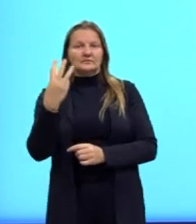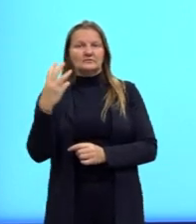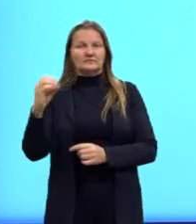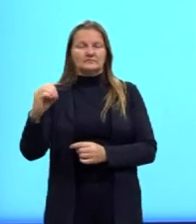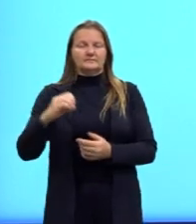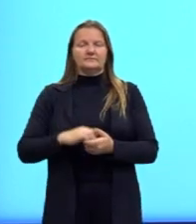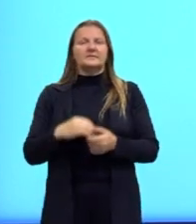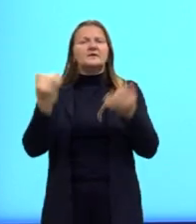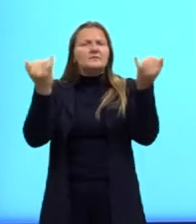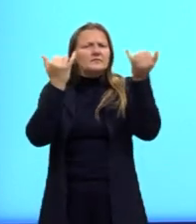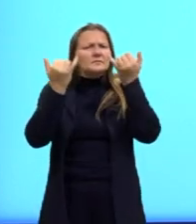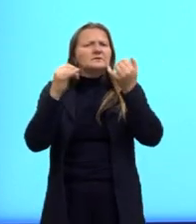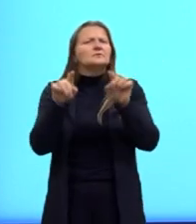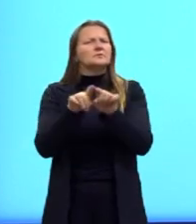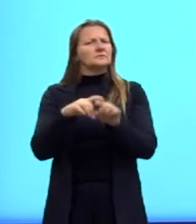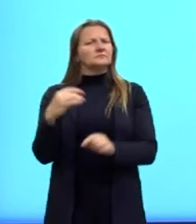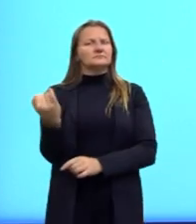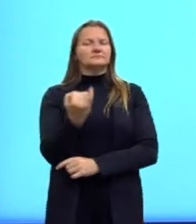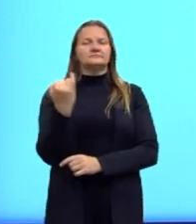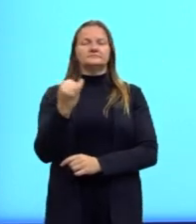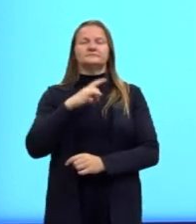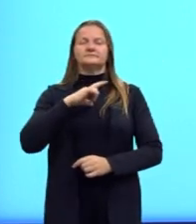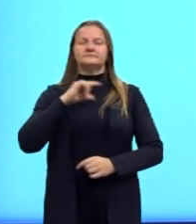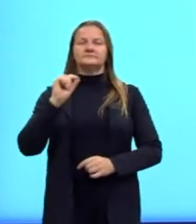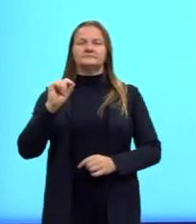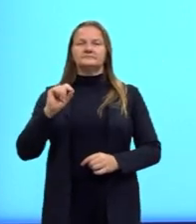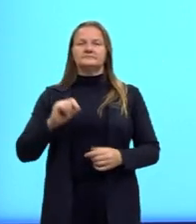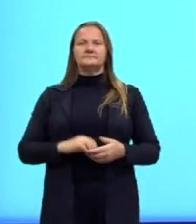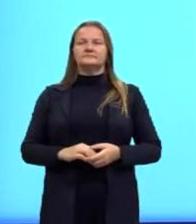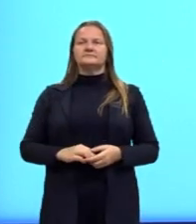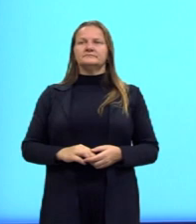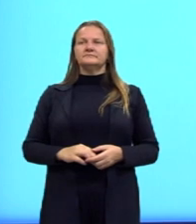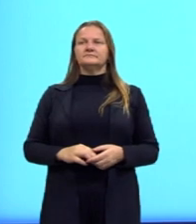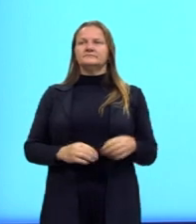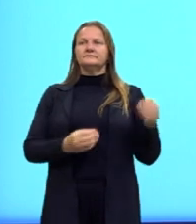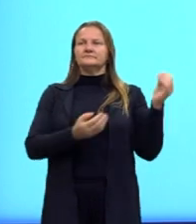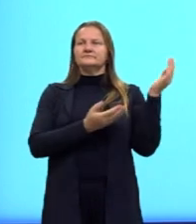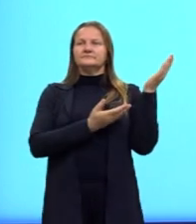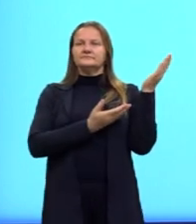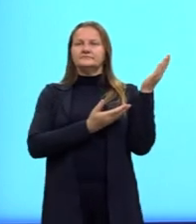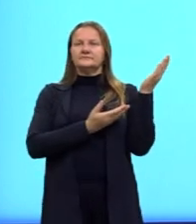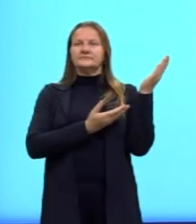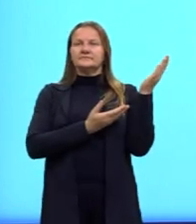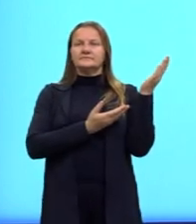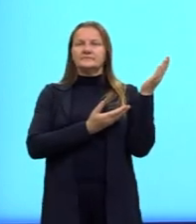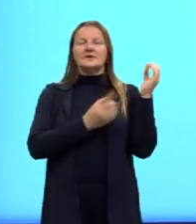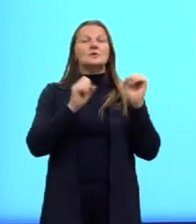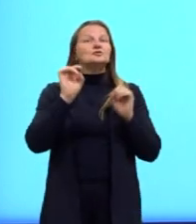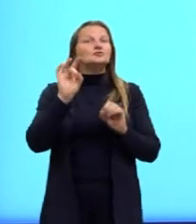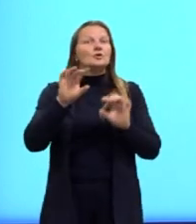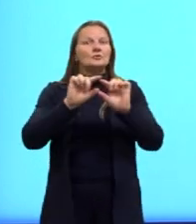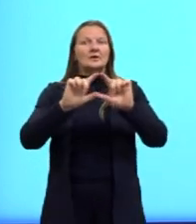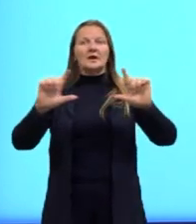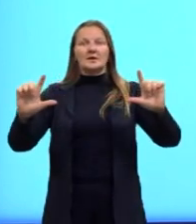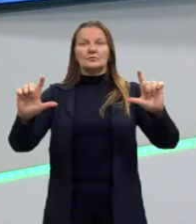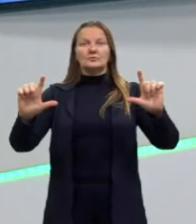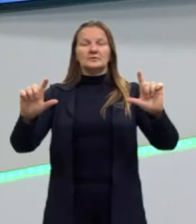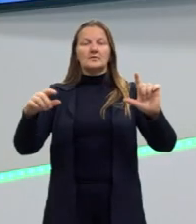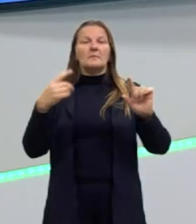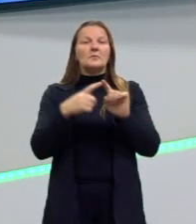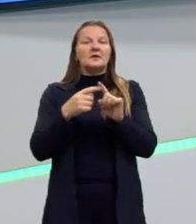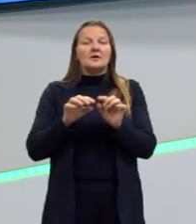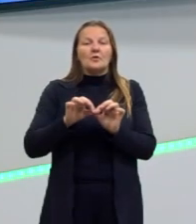Outra informação importante que nós temos, né? A gente vai alterar apenas a largura. O comprimento continua